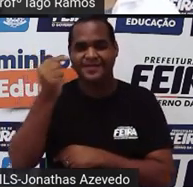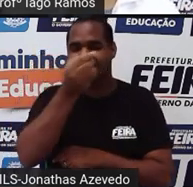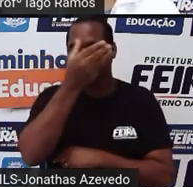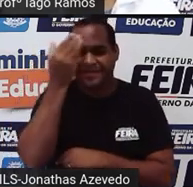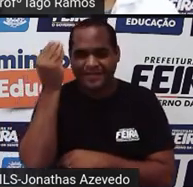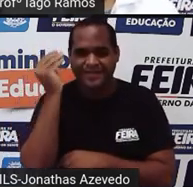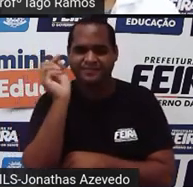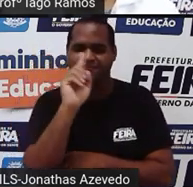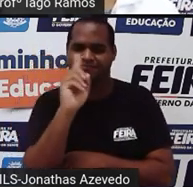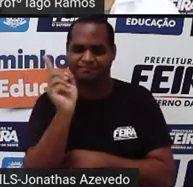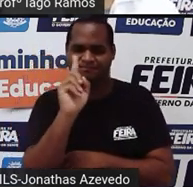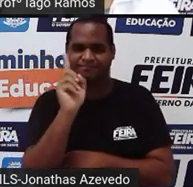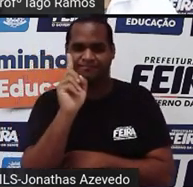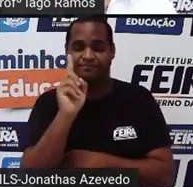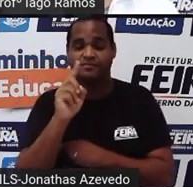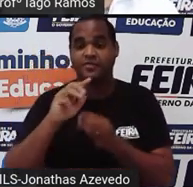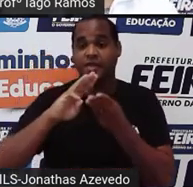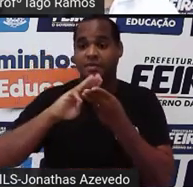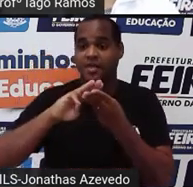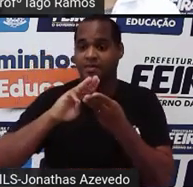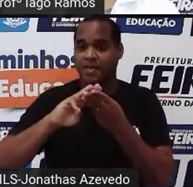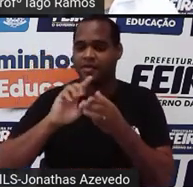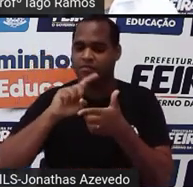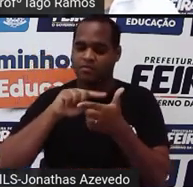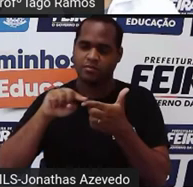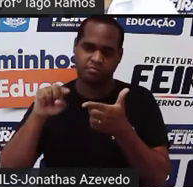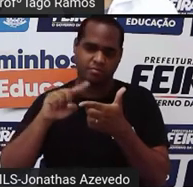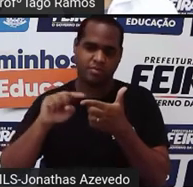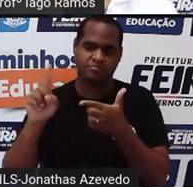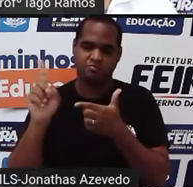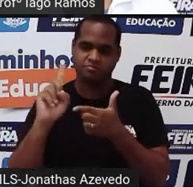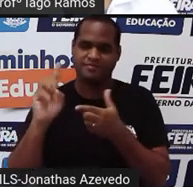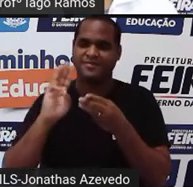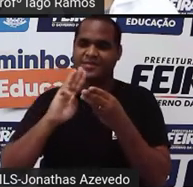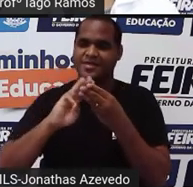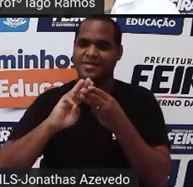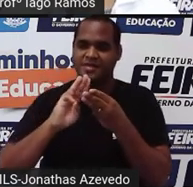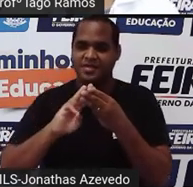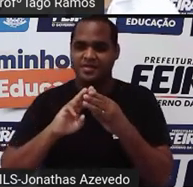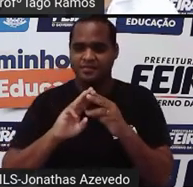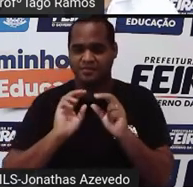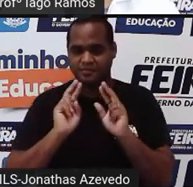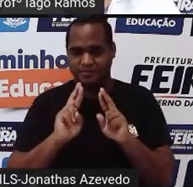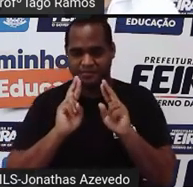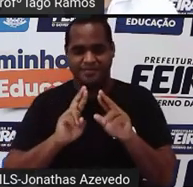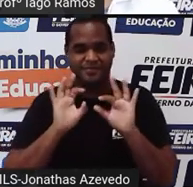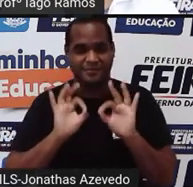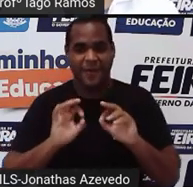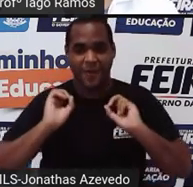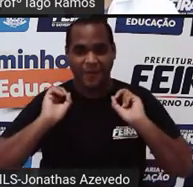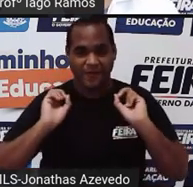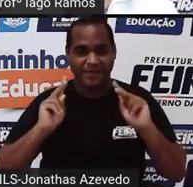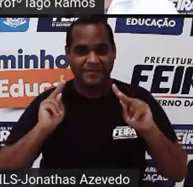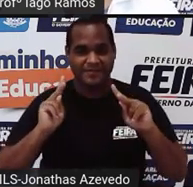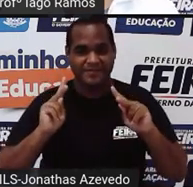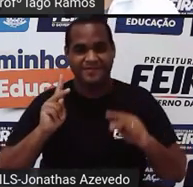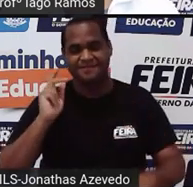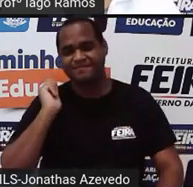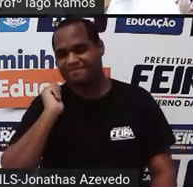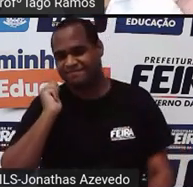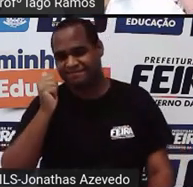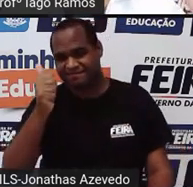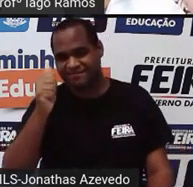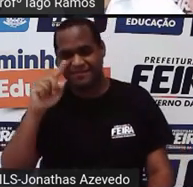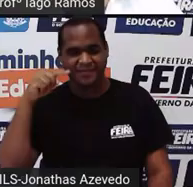esquece, matemática não é problema, matemática é solução, tá bom? É isso aí,